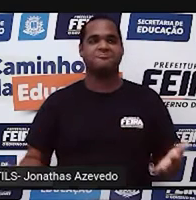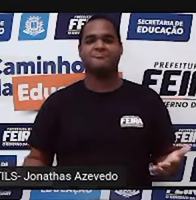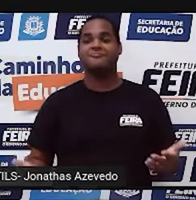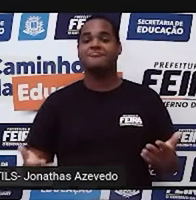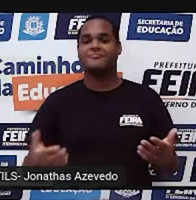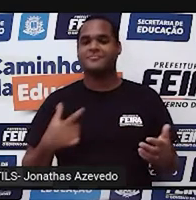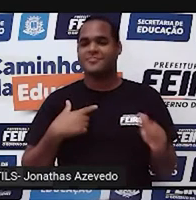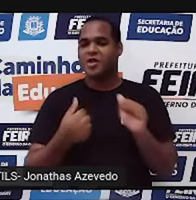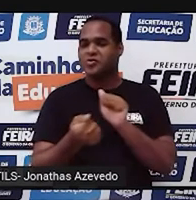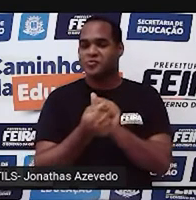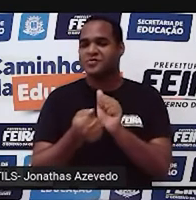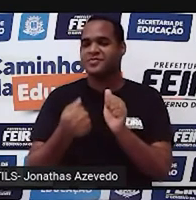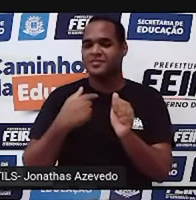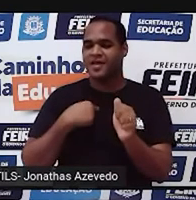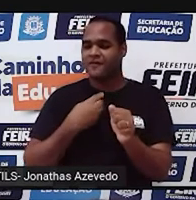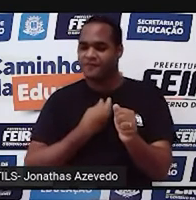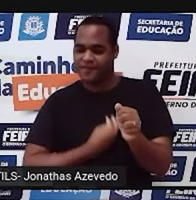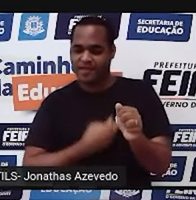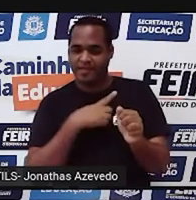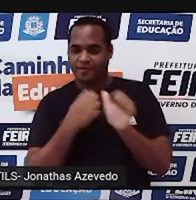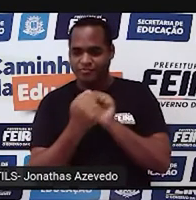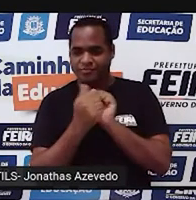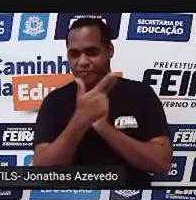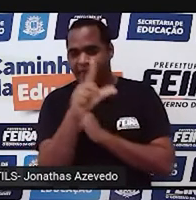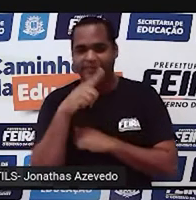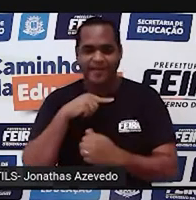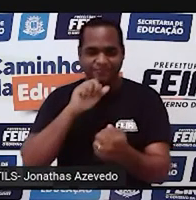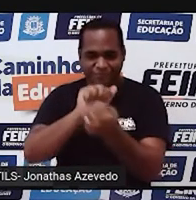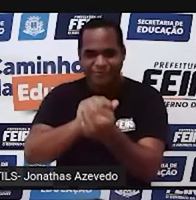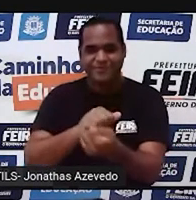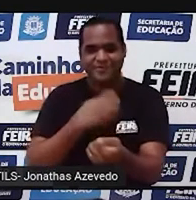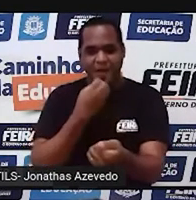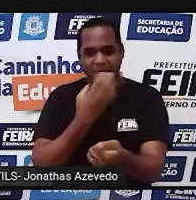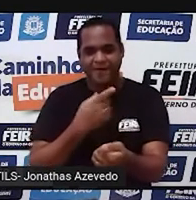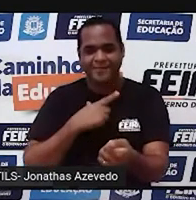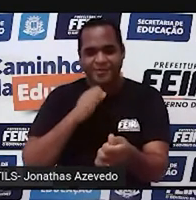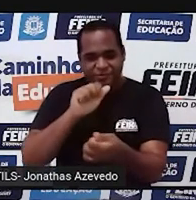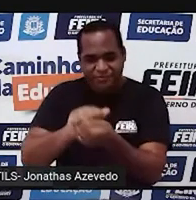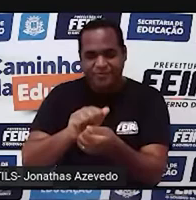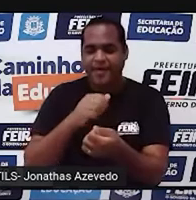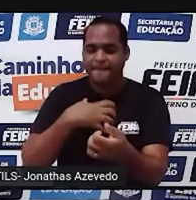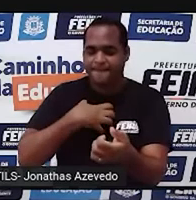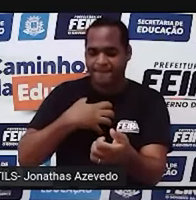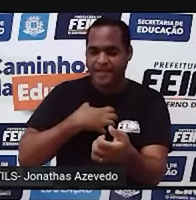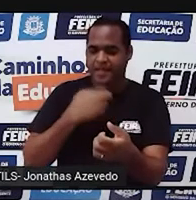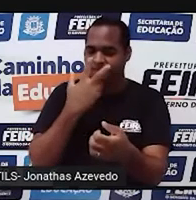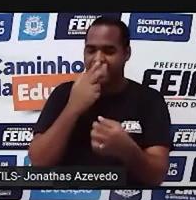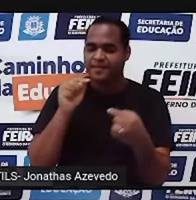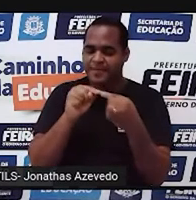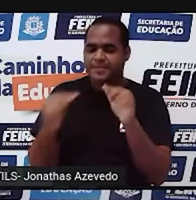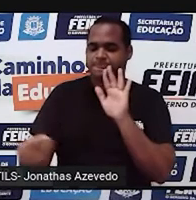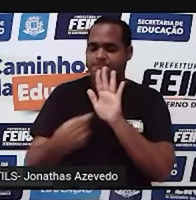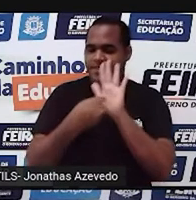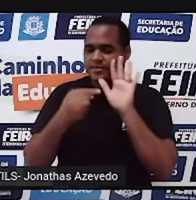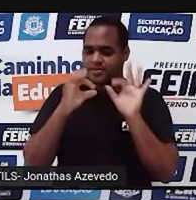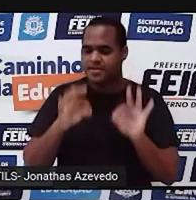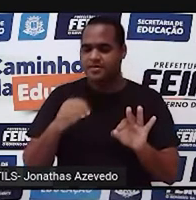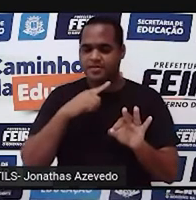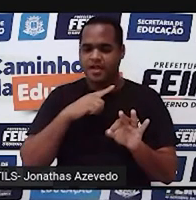Vamos juntos, eu aqui, você aí do outro lado, juntos, sintonizados em um único objetivo, que é